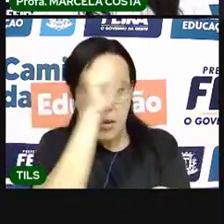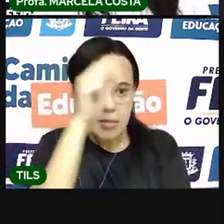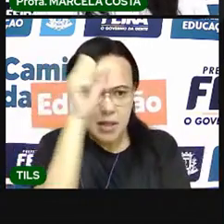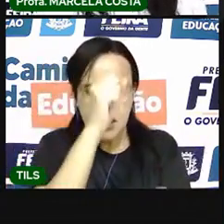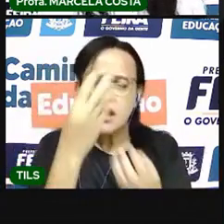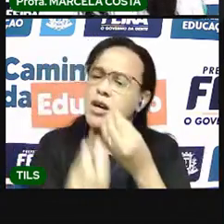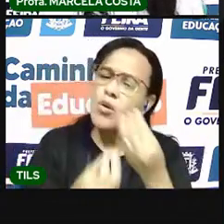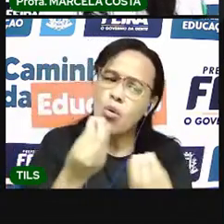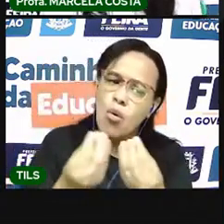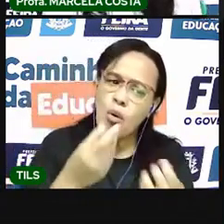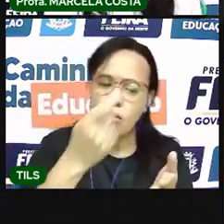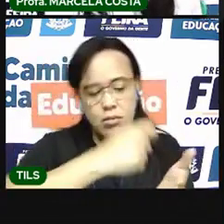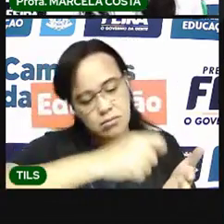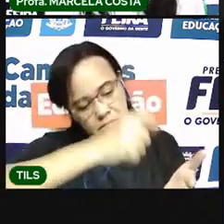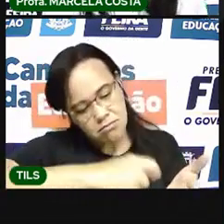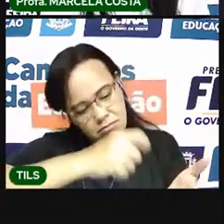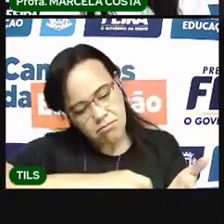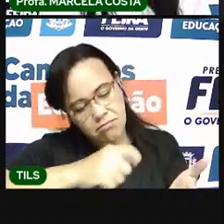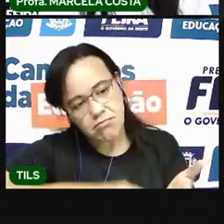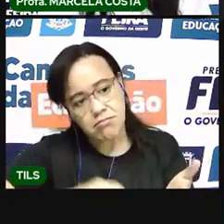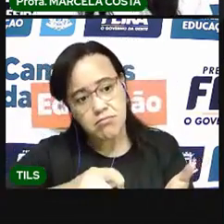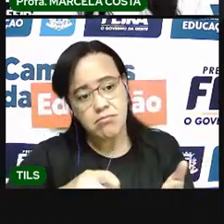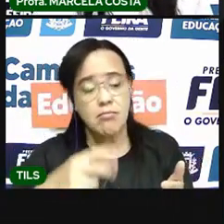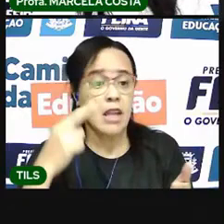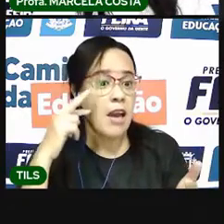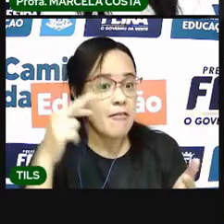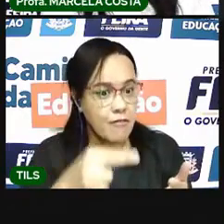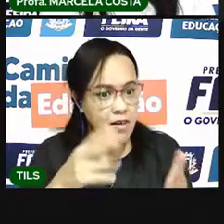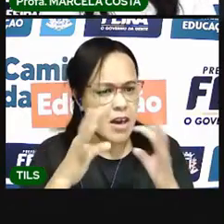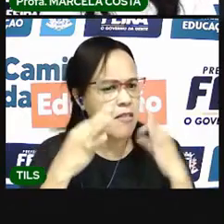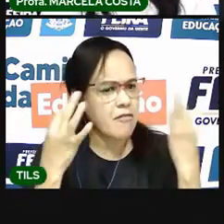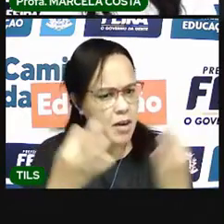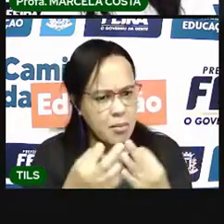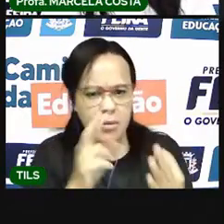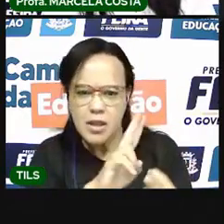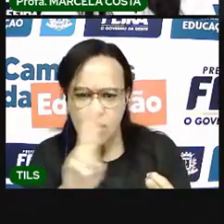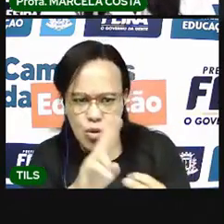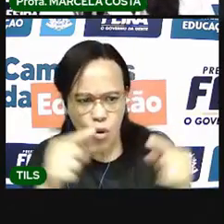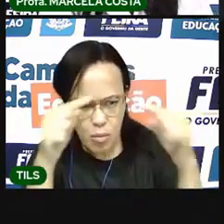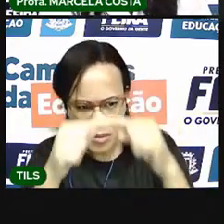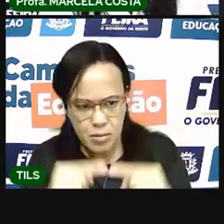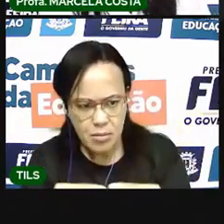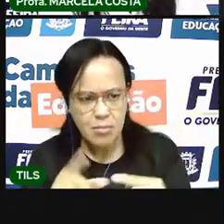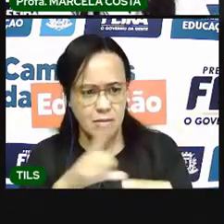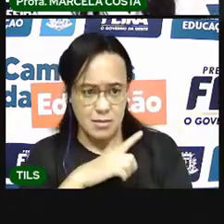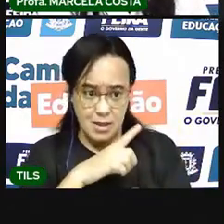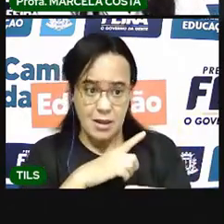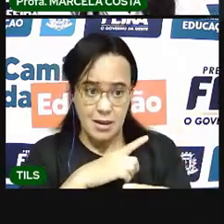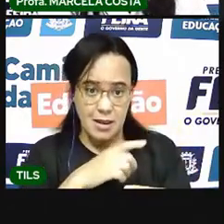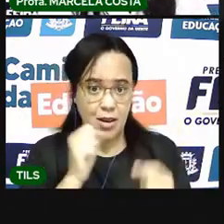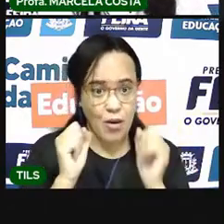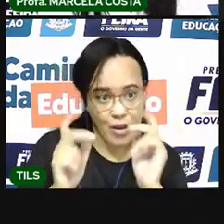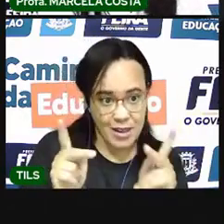aí, consultar, se na sua família tem algum nome desses que a gente vai falar. Tá?